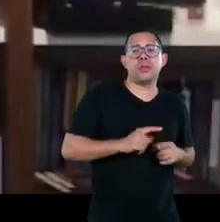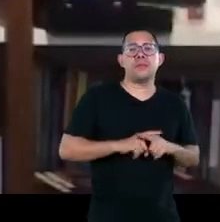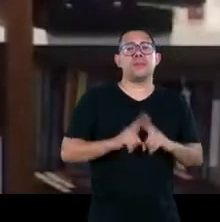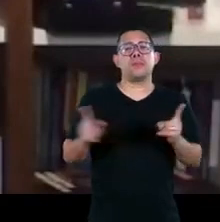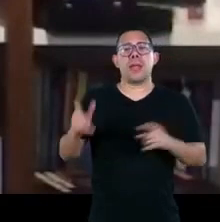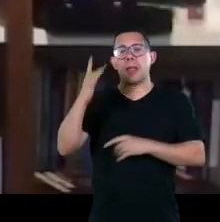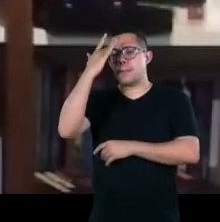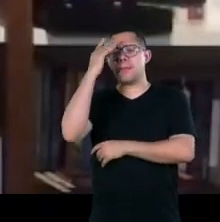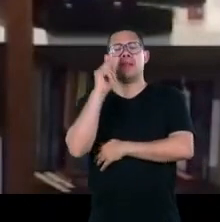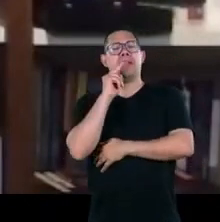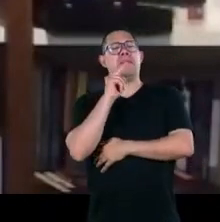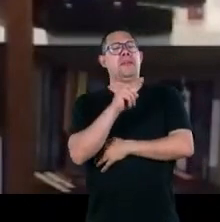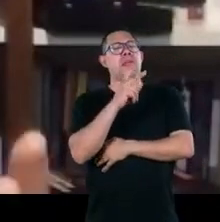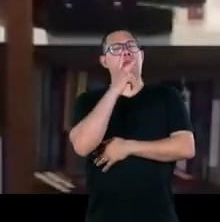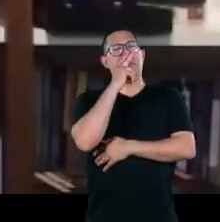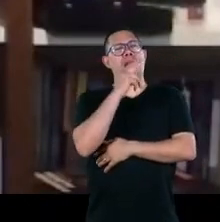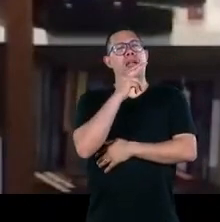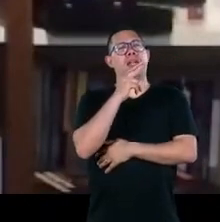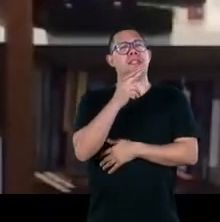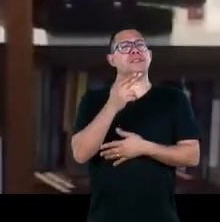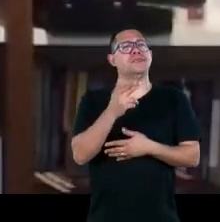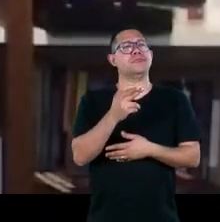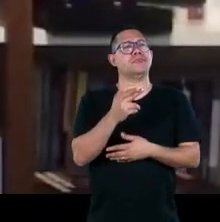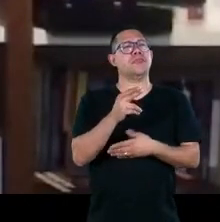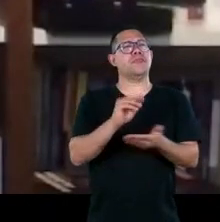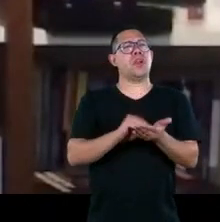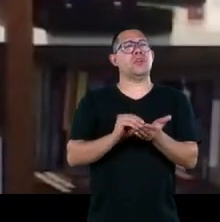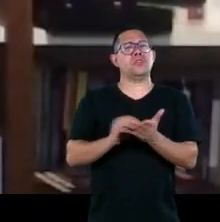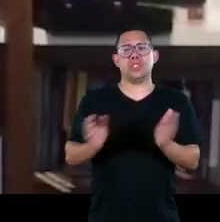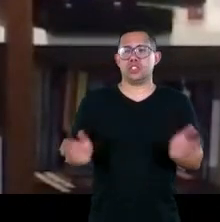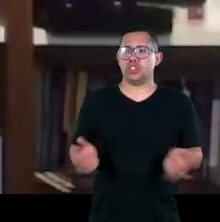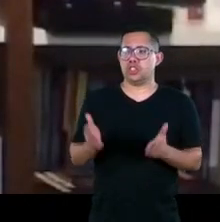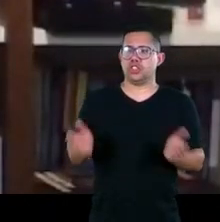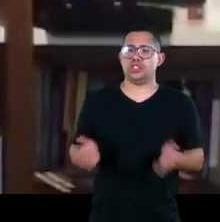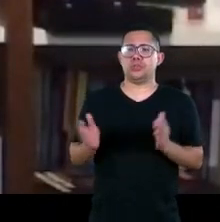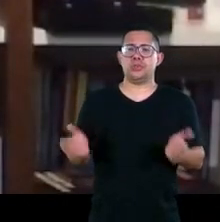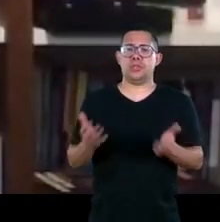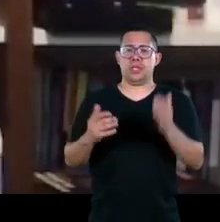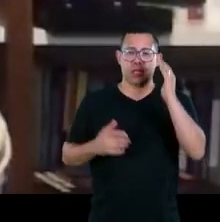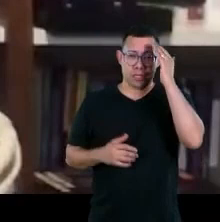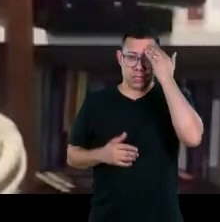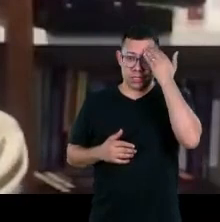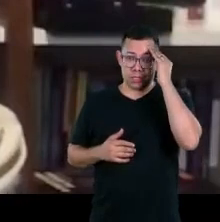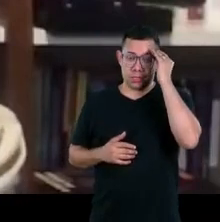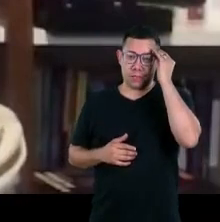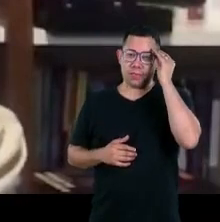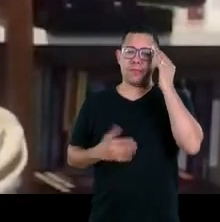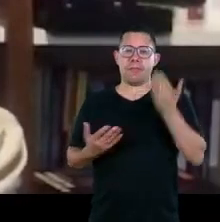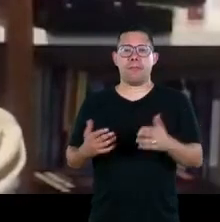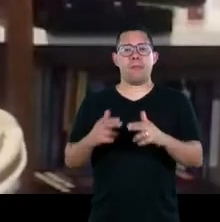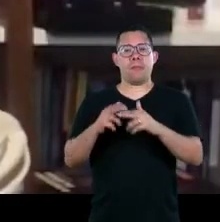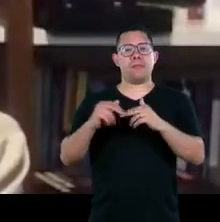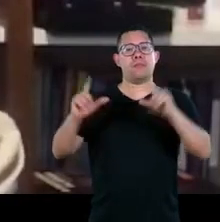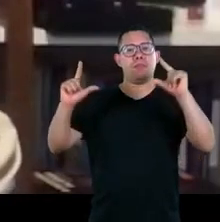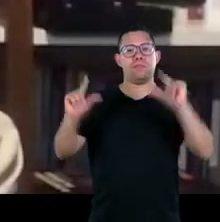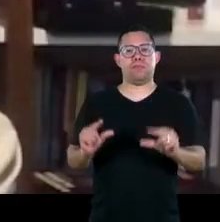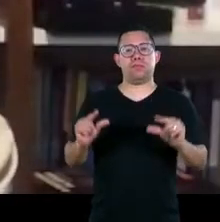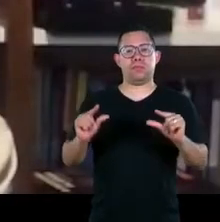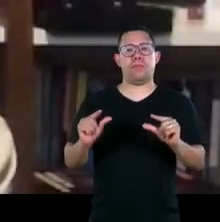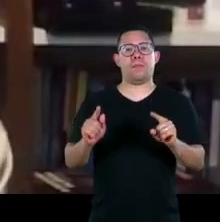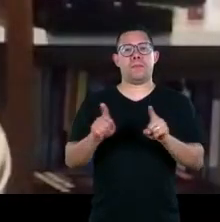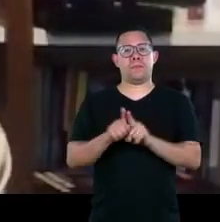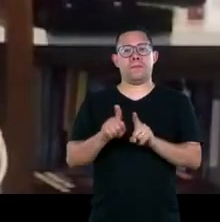tão digamos estimuladas a continuar contribuindo com aquela organização menor ou com aquela